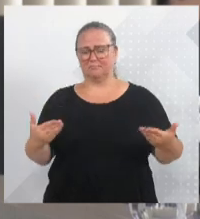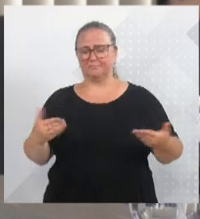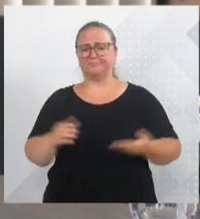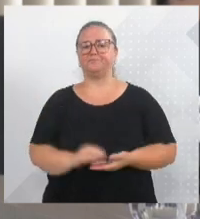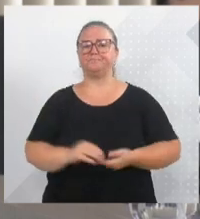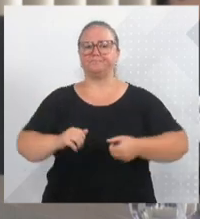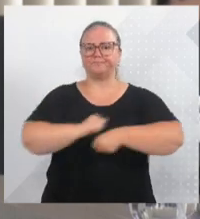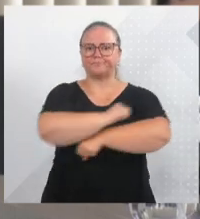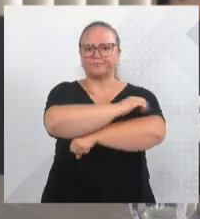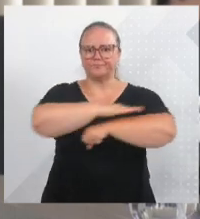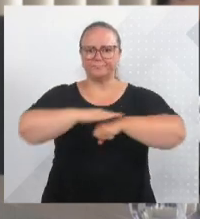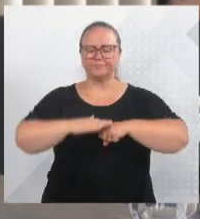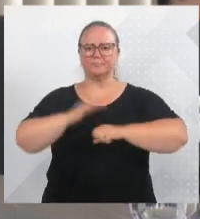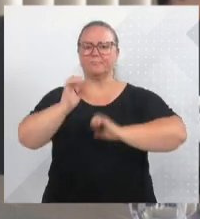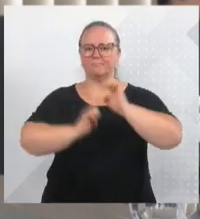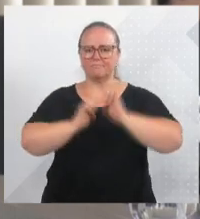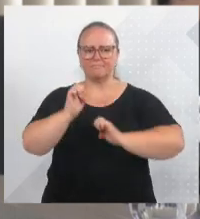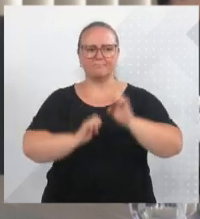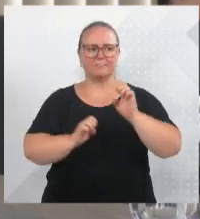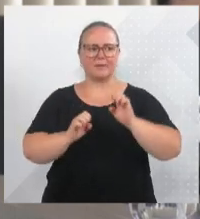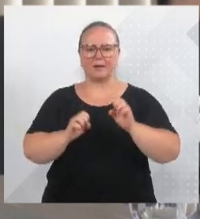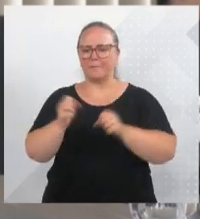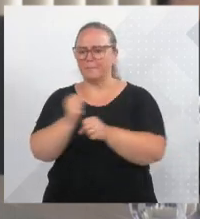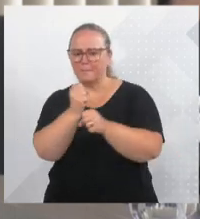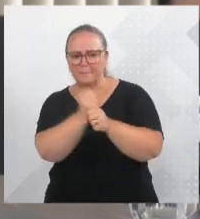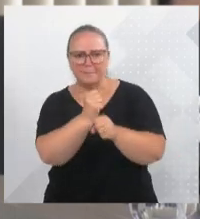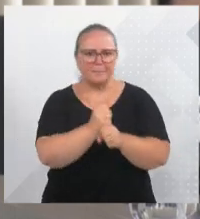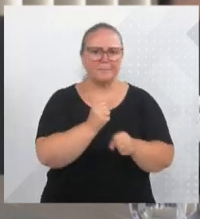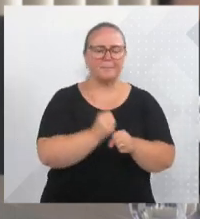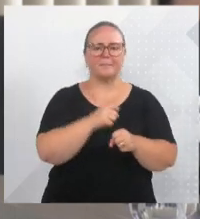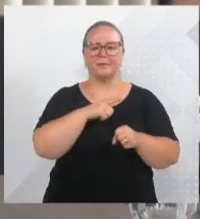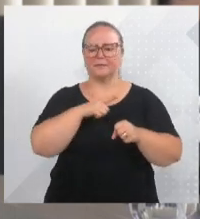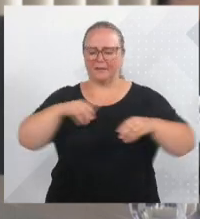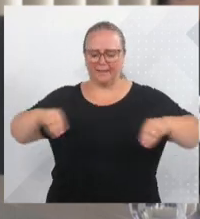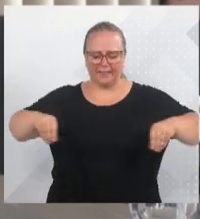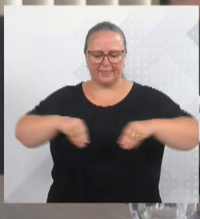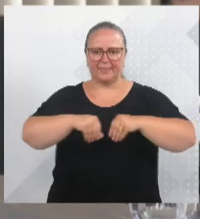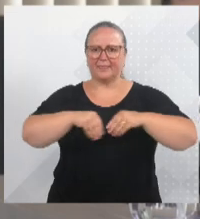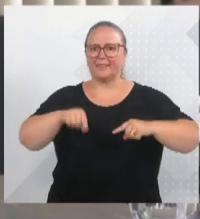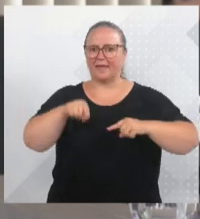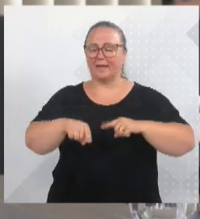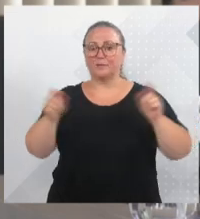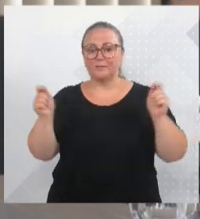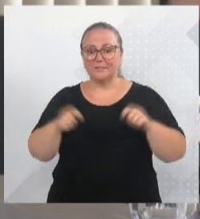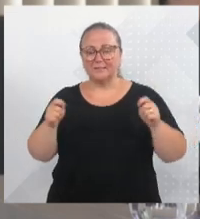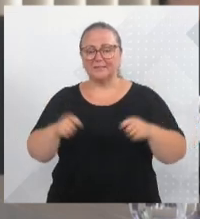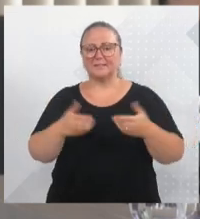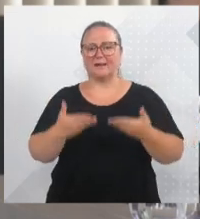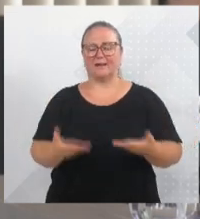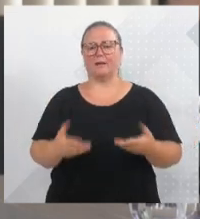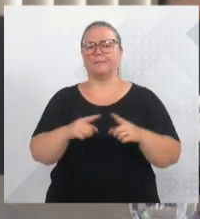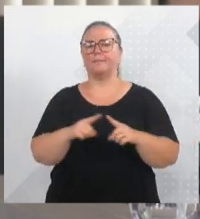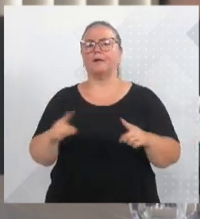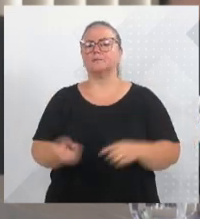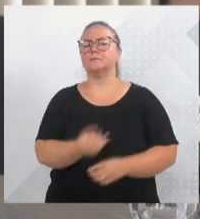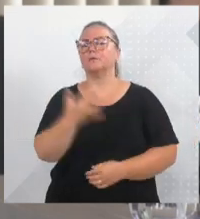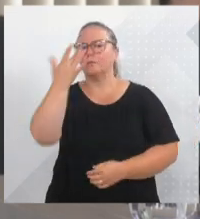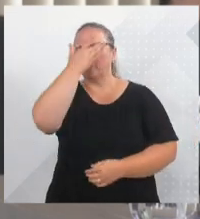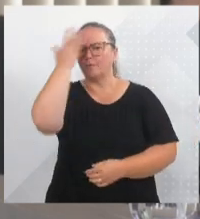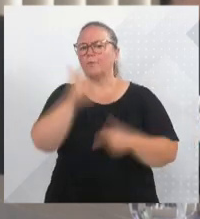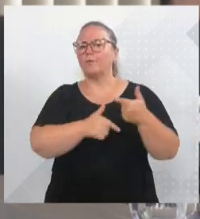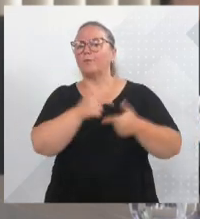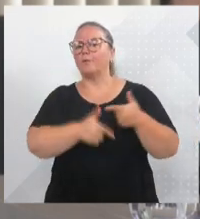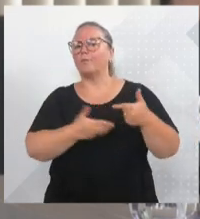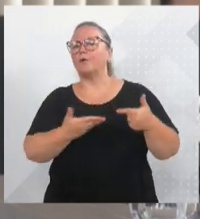pavimentação traga boas empresas para Blumenau, tem um terreno bastante amplo ali para ser explorado ainda. E sabe quantos operários tinha naquele